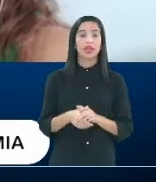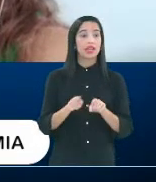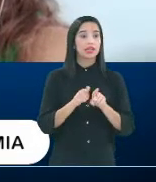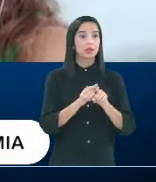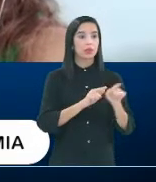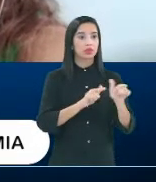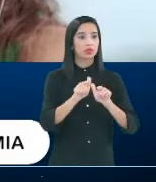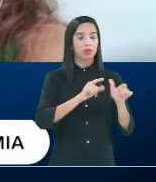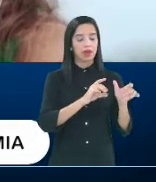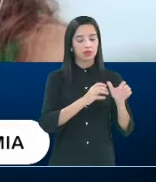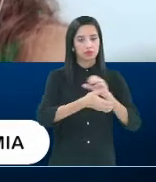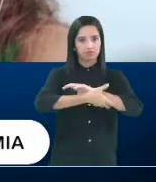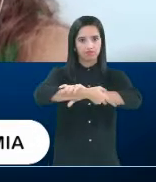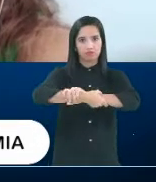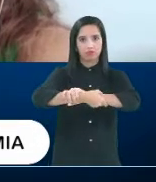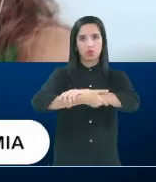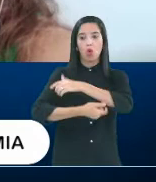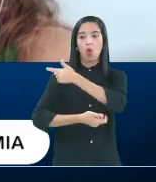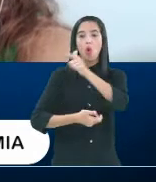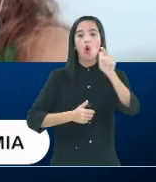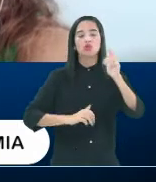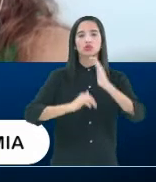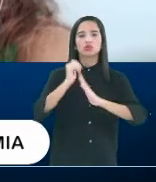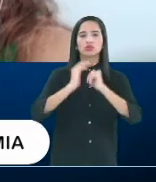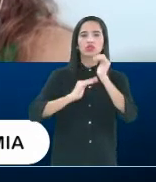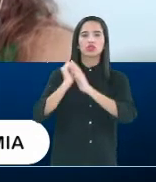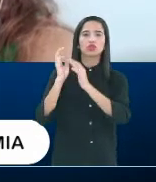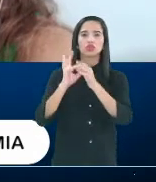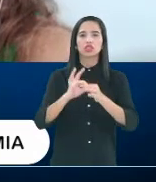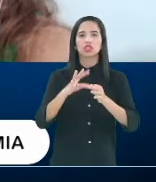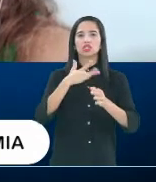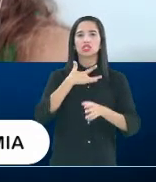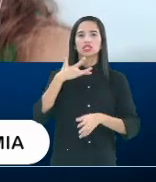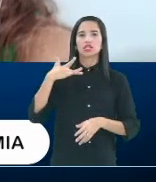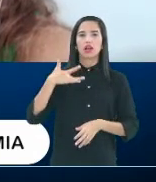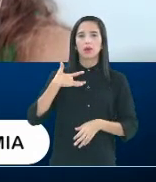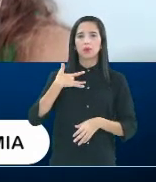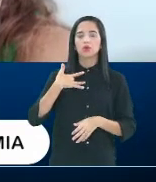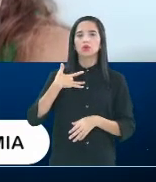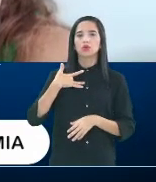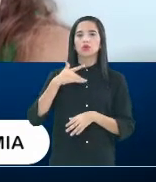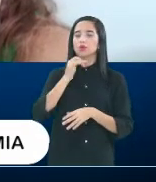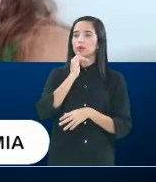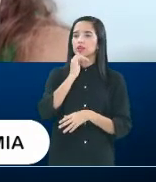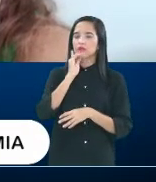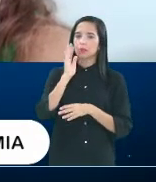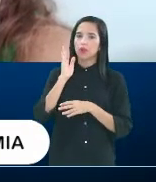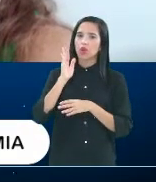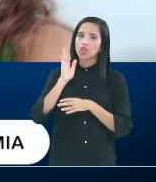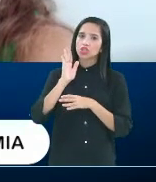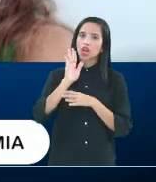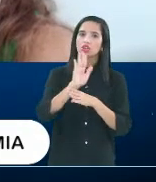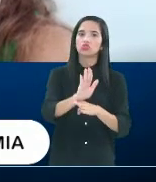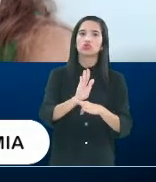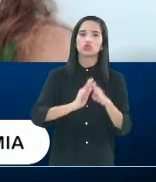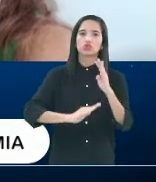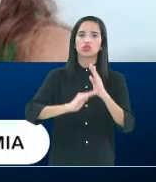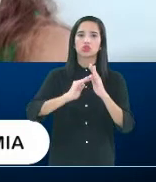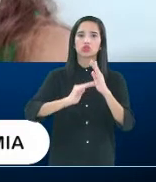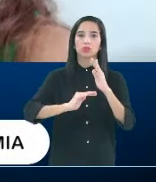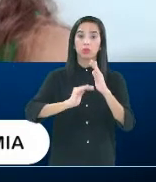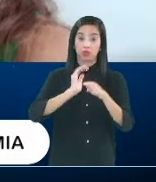com outros profissionais da área de saúde, dentro da área de assistência social, como é que tem sido nesse período?